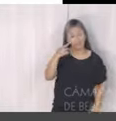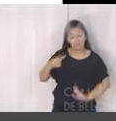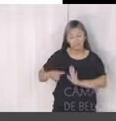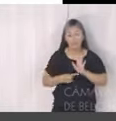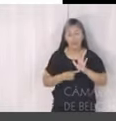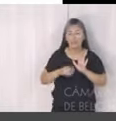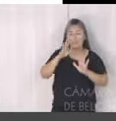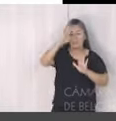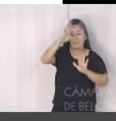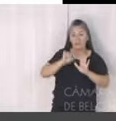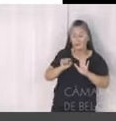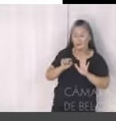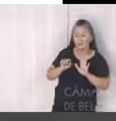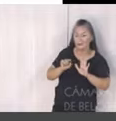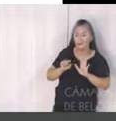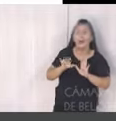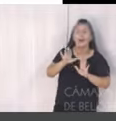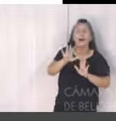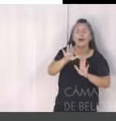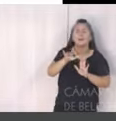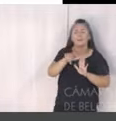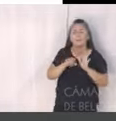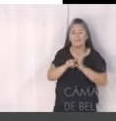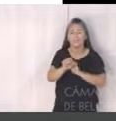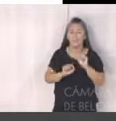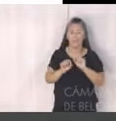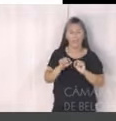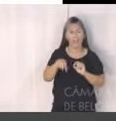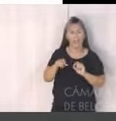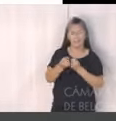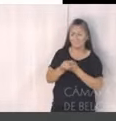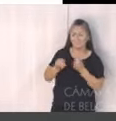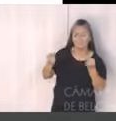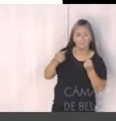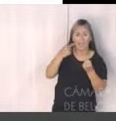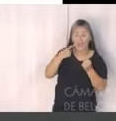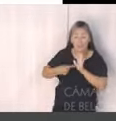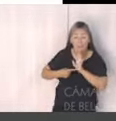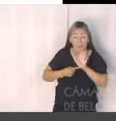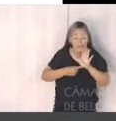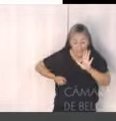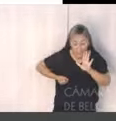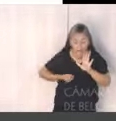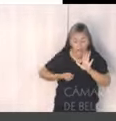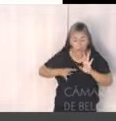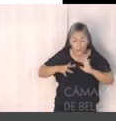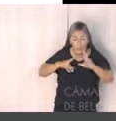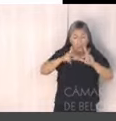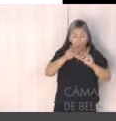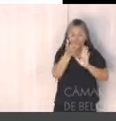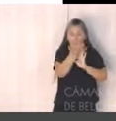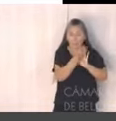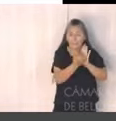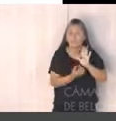áreas. Presidente, é impossível a gente trazer todo o conteúdo do PPA e da LOA, um conteúdo muito